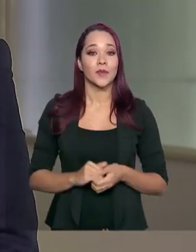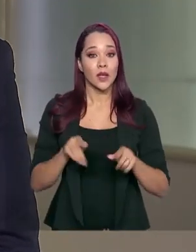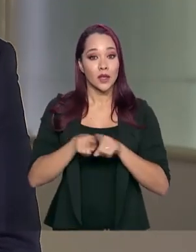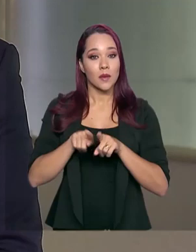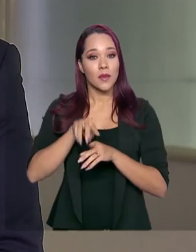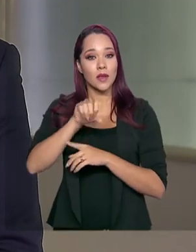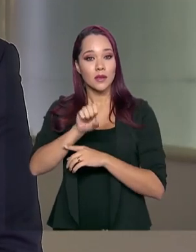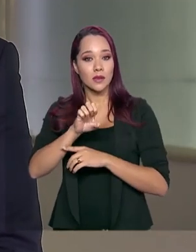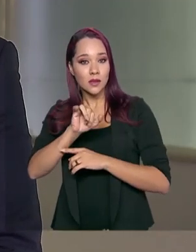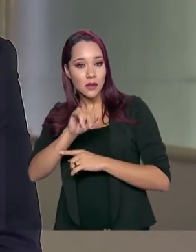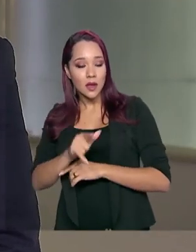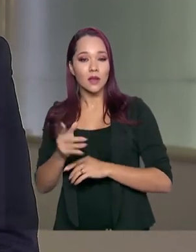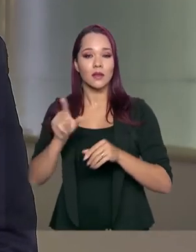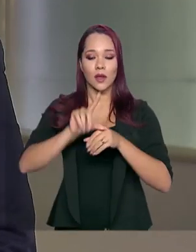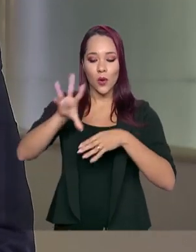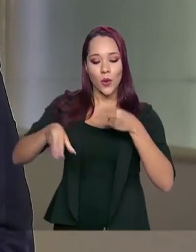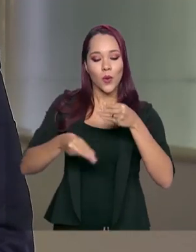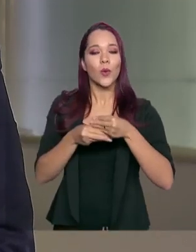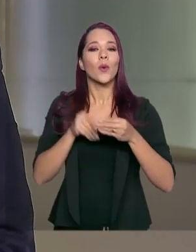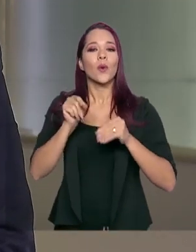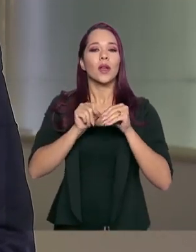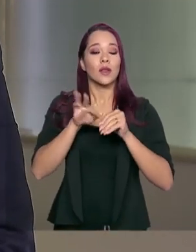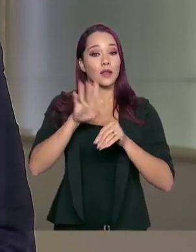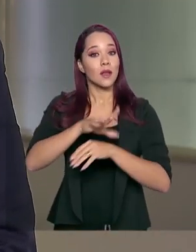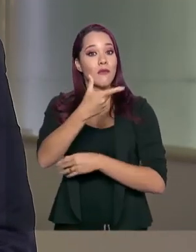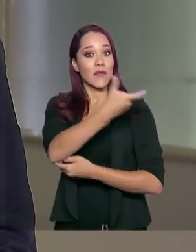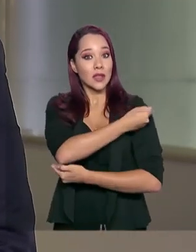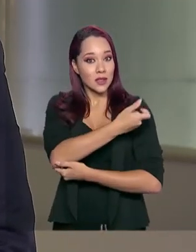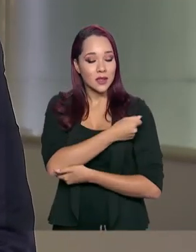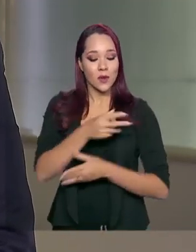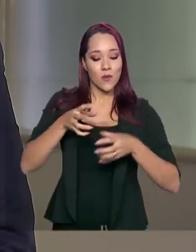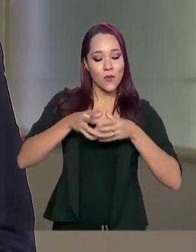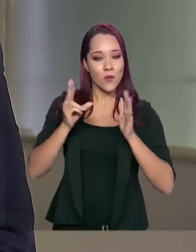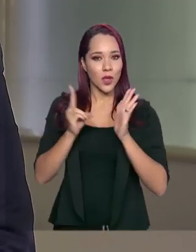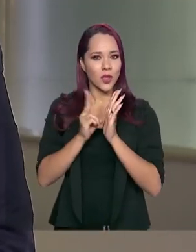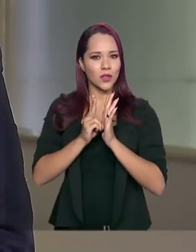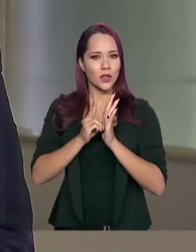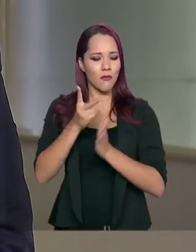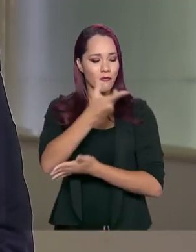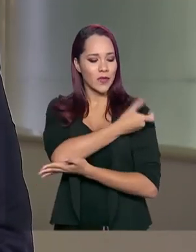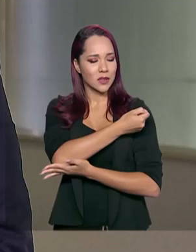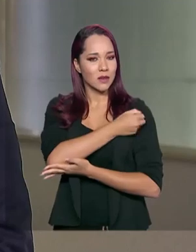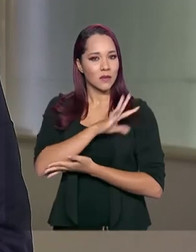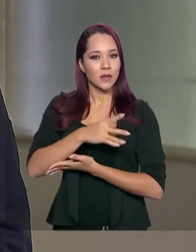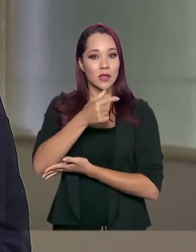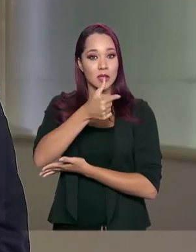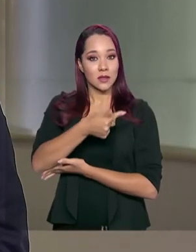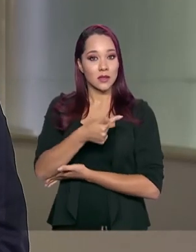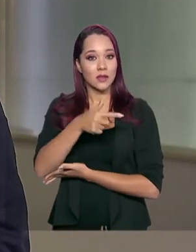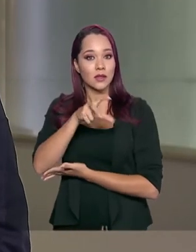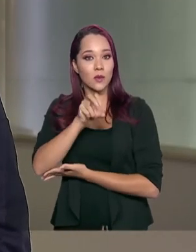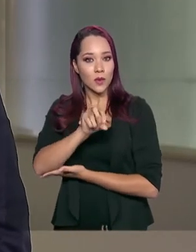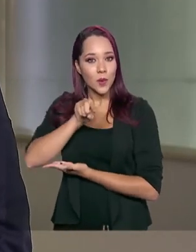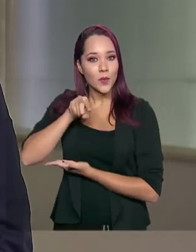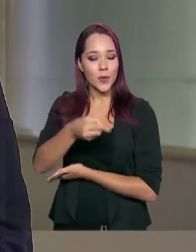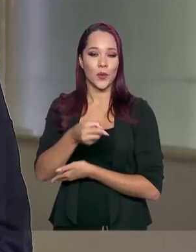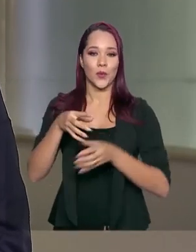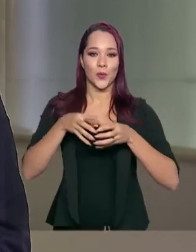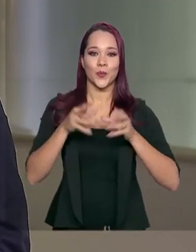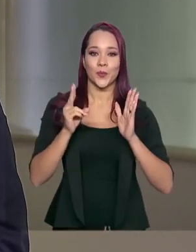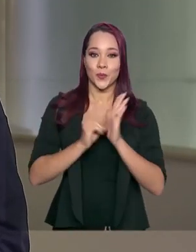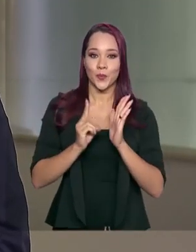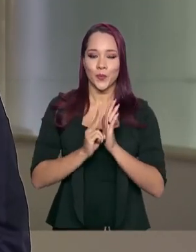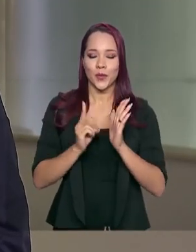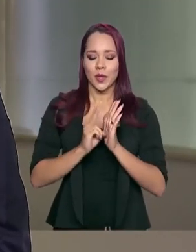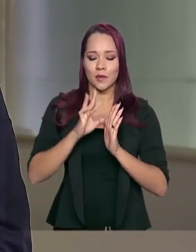CESAI tem implementado a vacinação dos indígenas, com previsão de vacinar aproximadamente 750 mil indígenas a